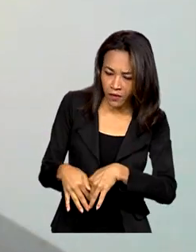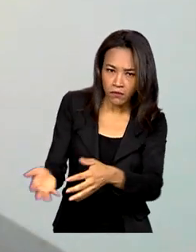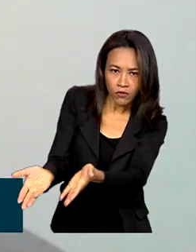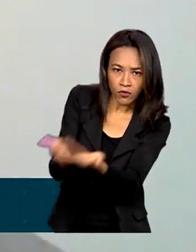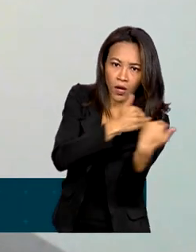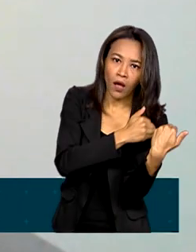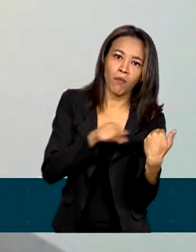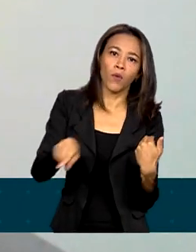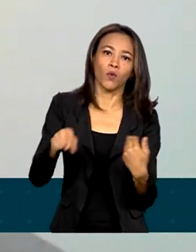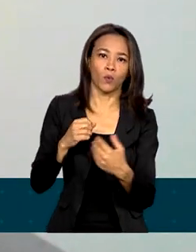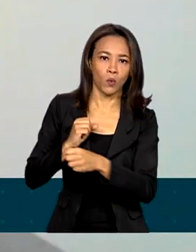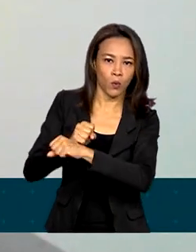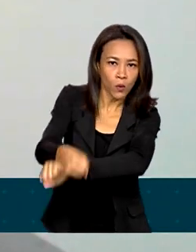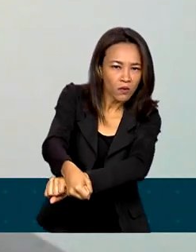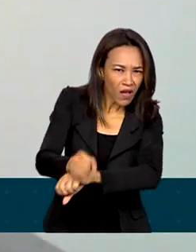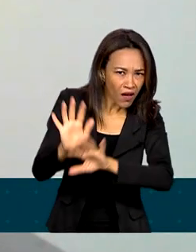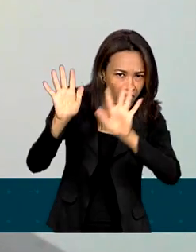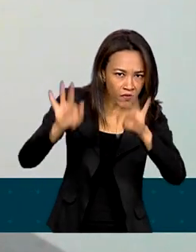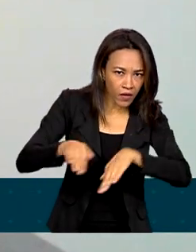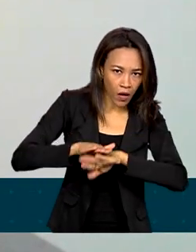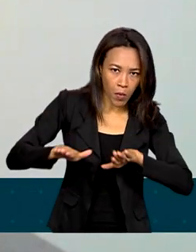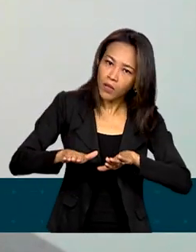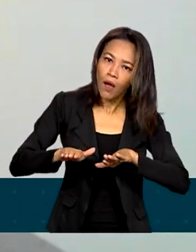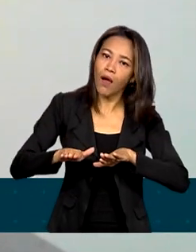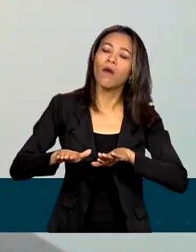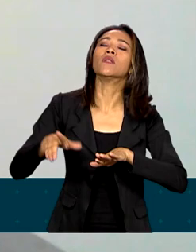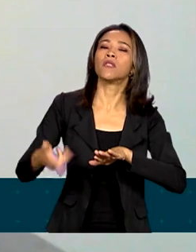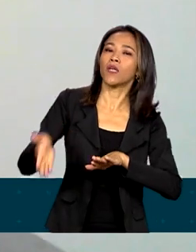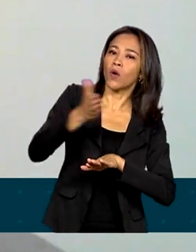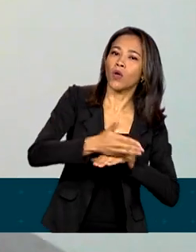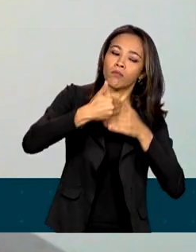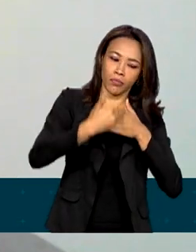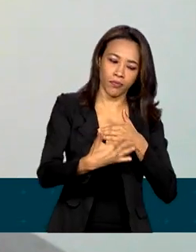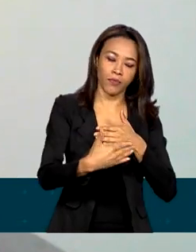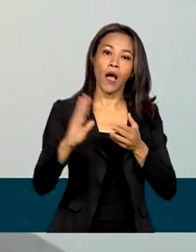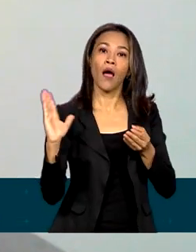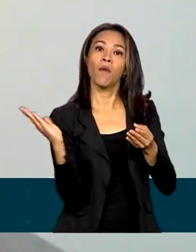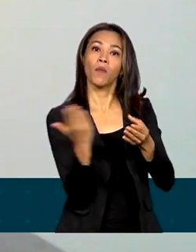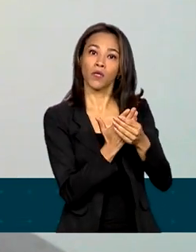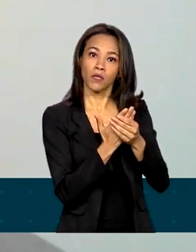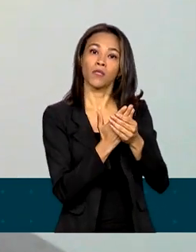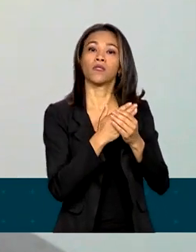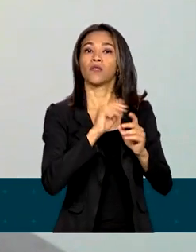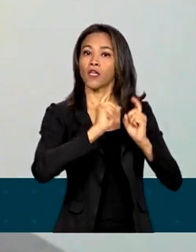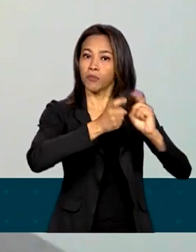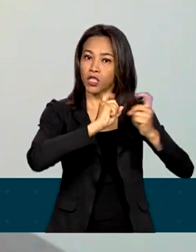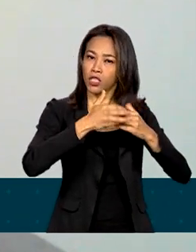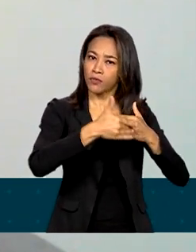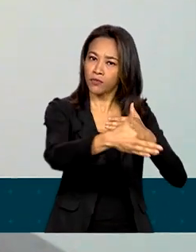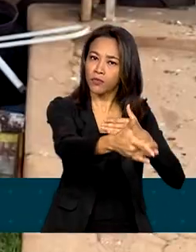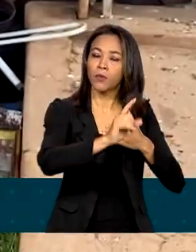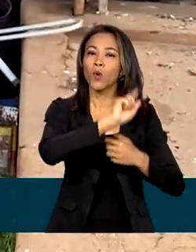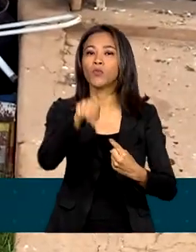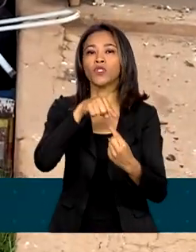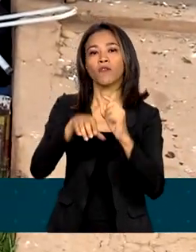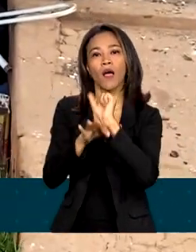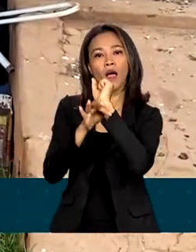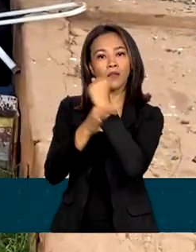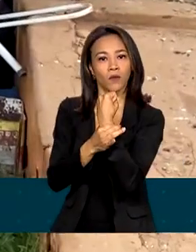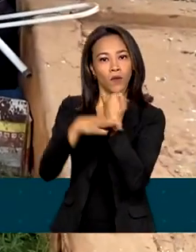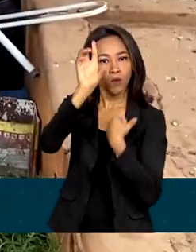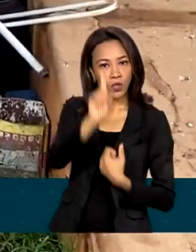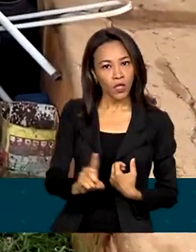trabalhador do local. Ainda tem toda a atividade administrativa de garantia de todos os direitos desses trabalhadores. 23